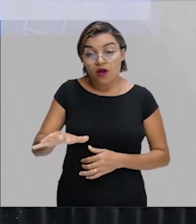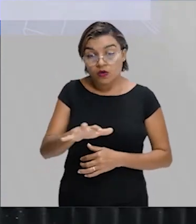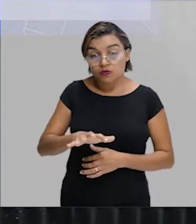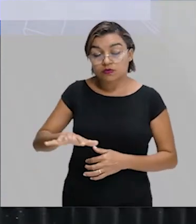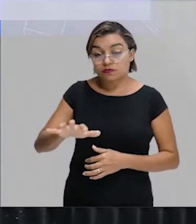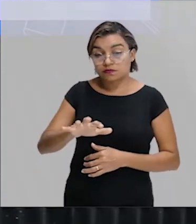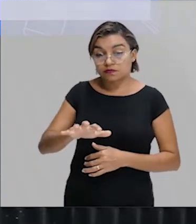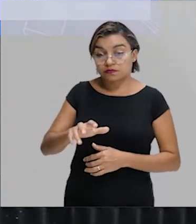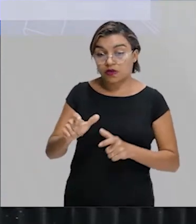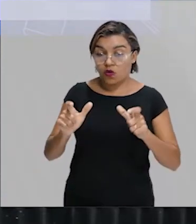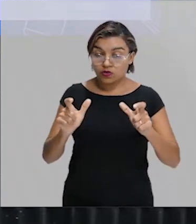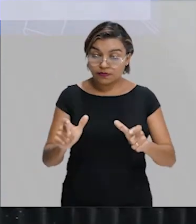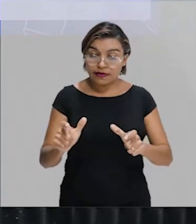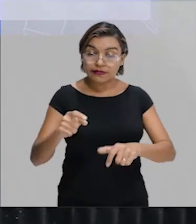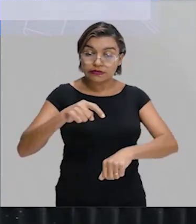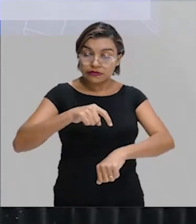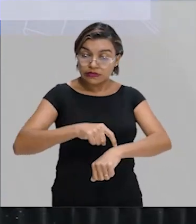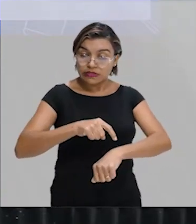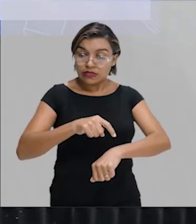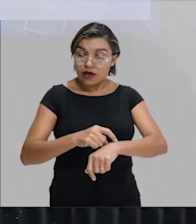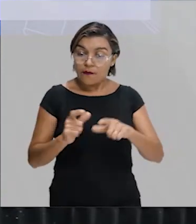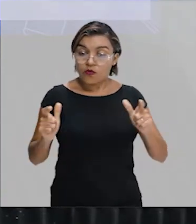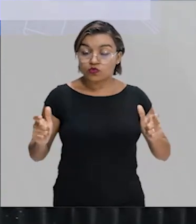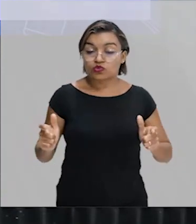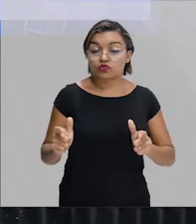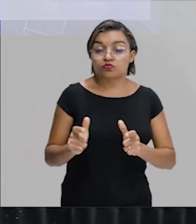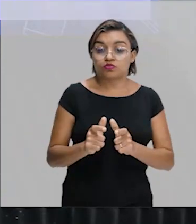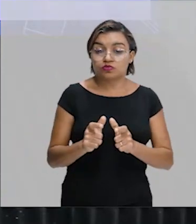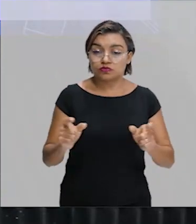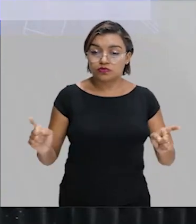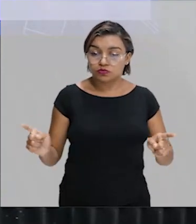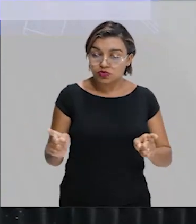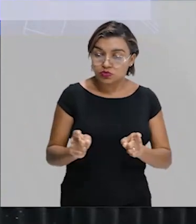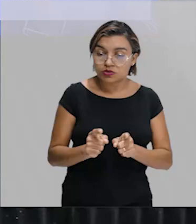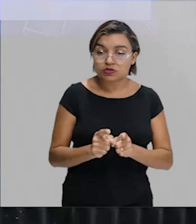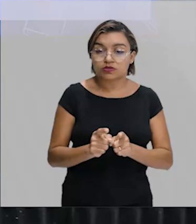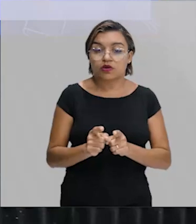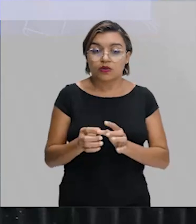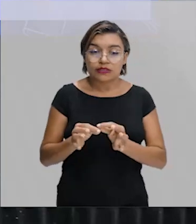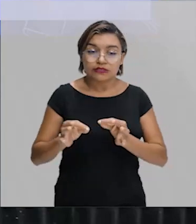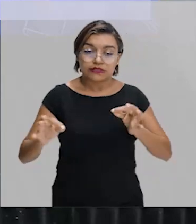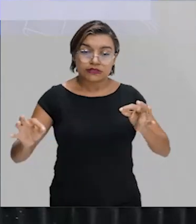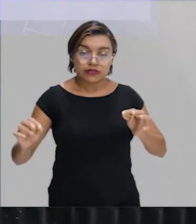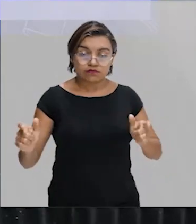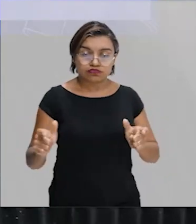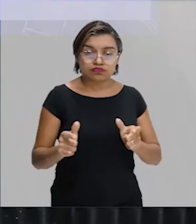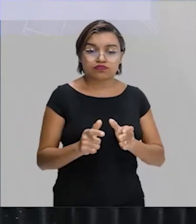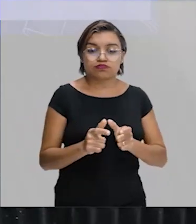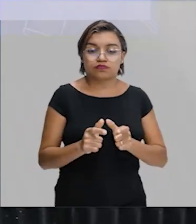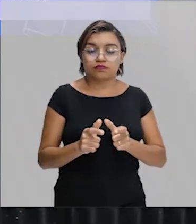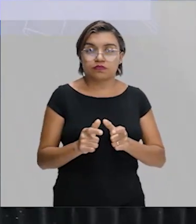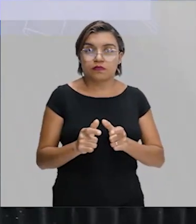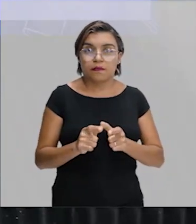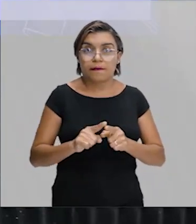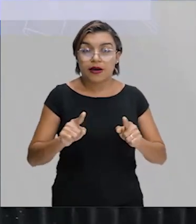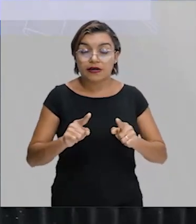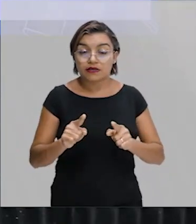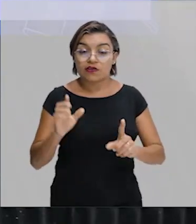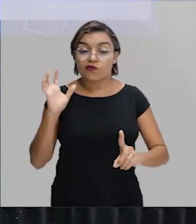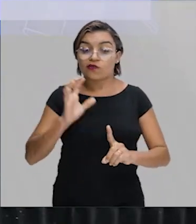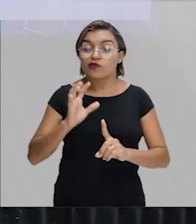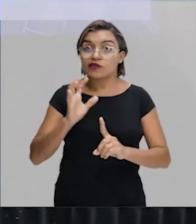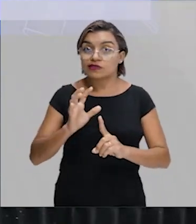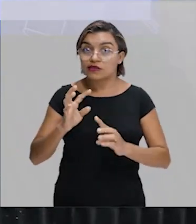-tempo, ou seja, a diminuição das distâncias e do tempo, graças aos avanços tecnológicos. Ou seja, é uma vantagem dessa